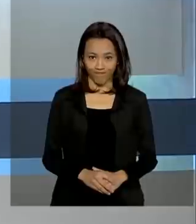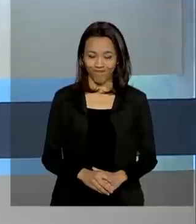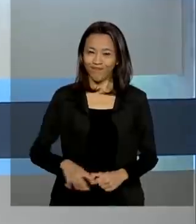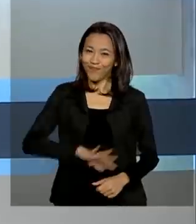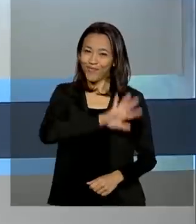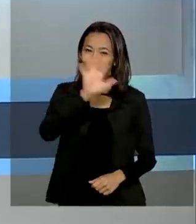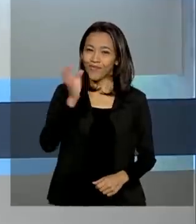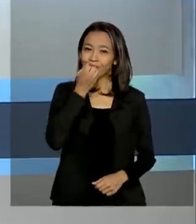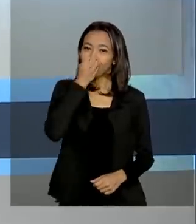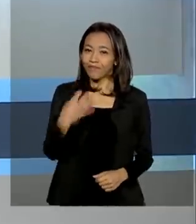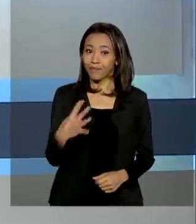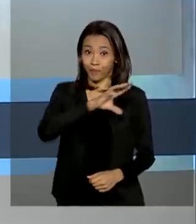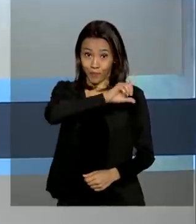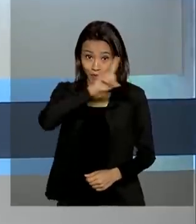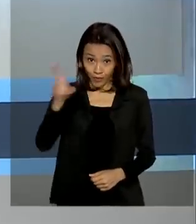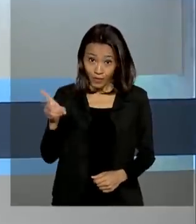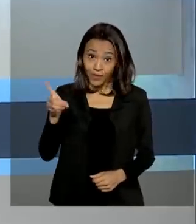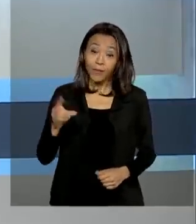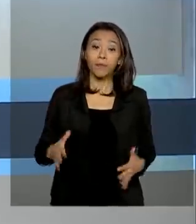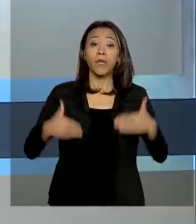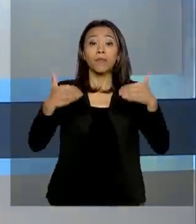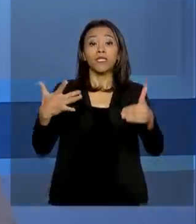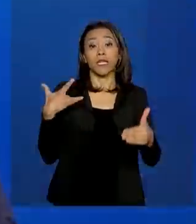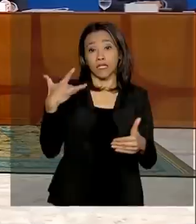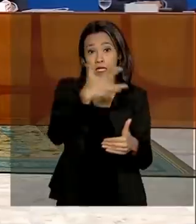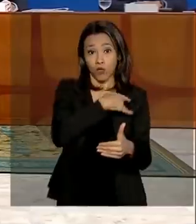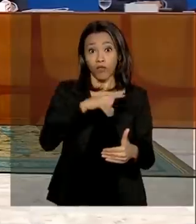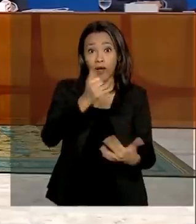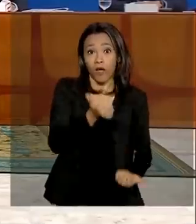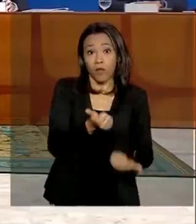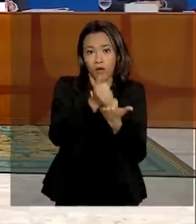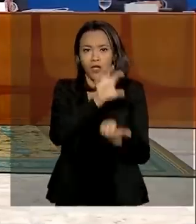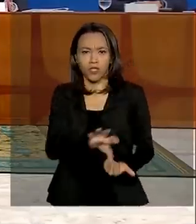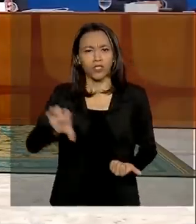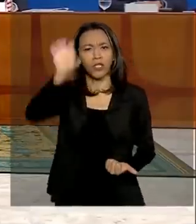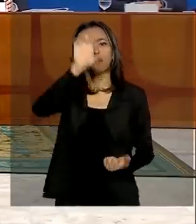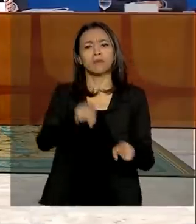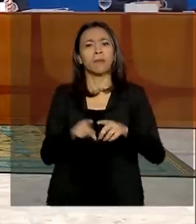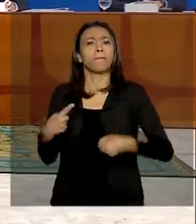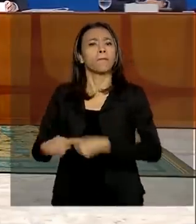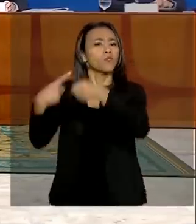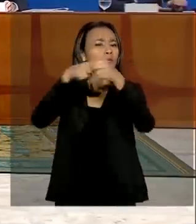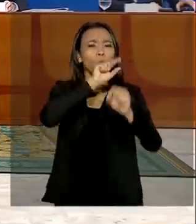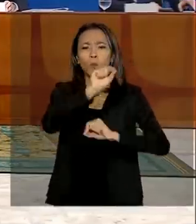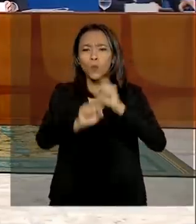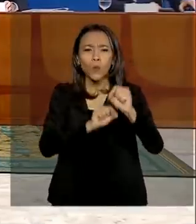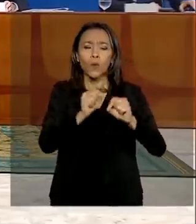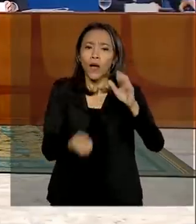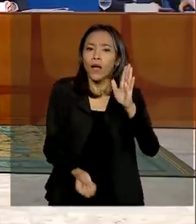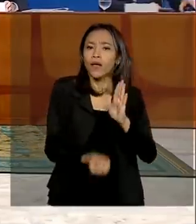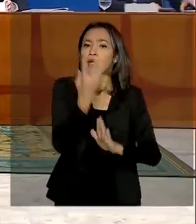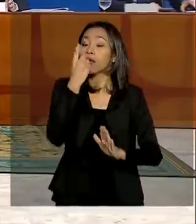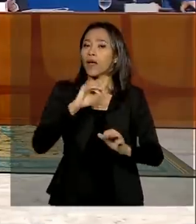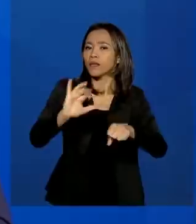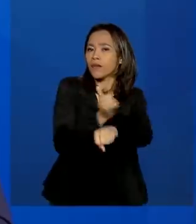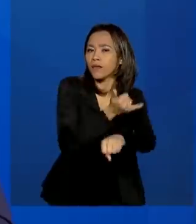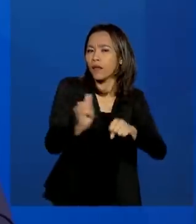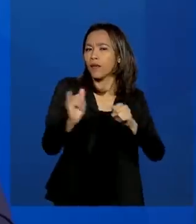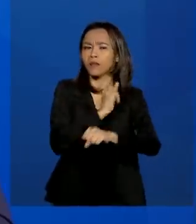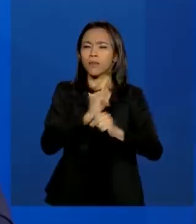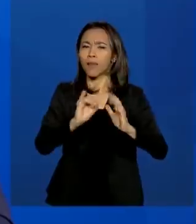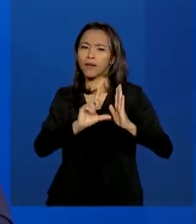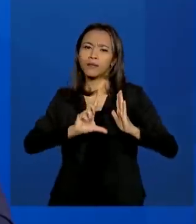Olá, bom dia. Ministério da Saúde vai ajudar estados e municípios a criarem alternativas para saírem do